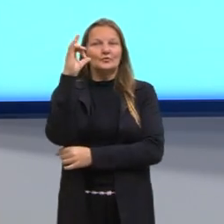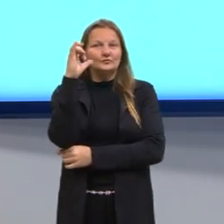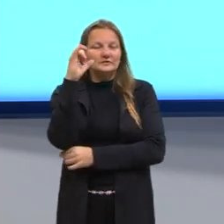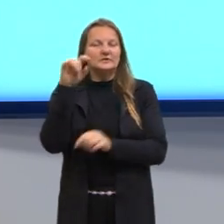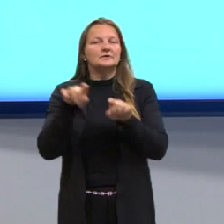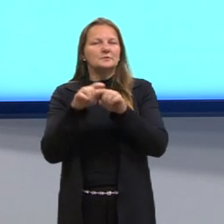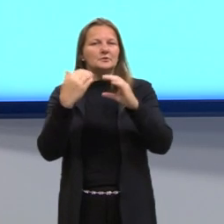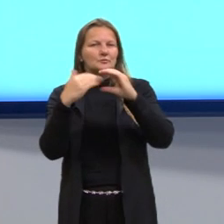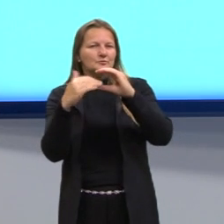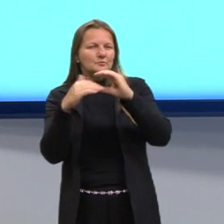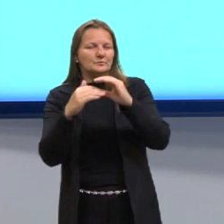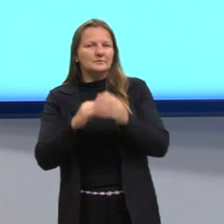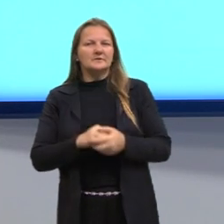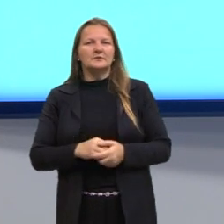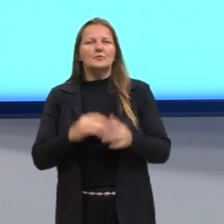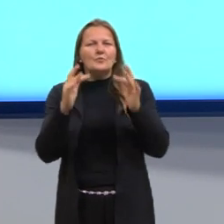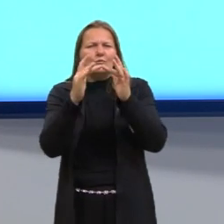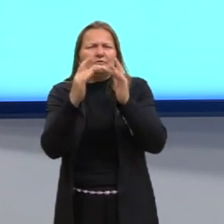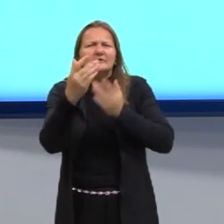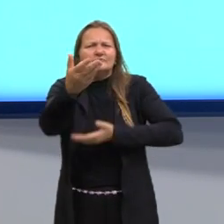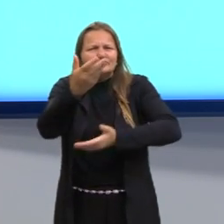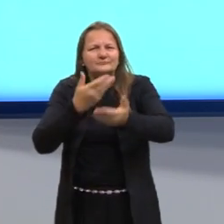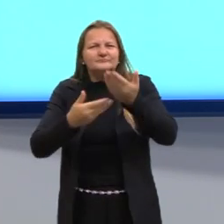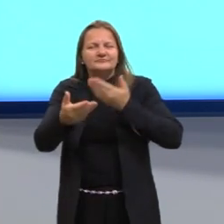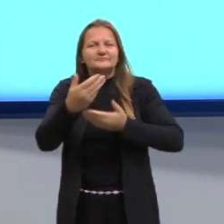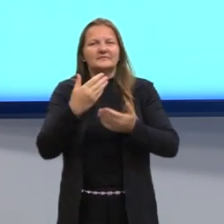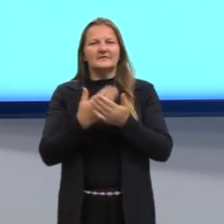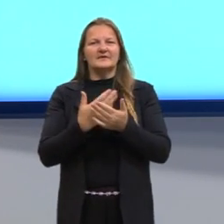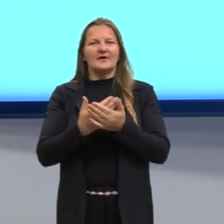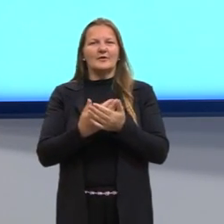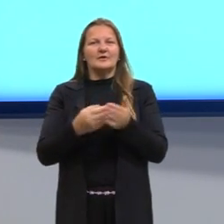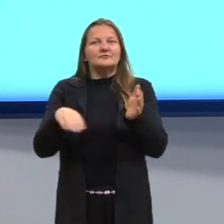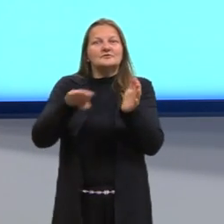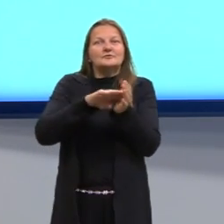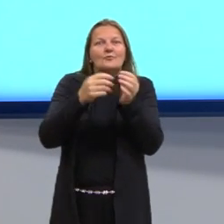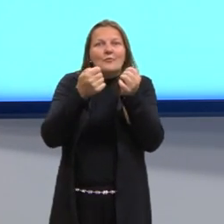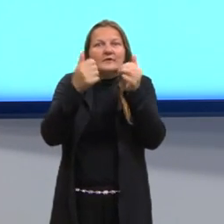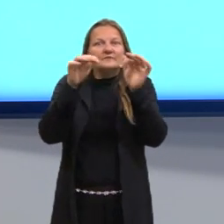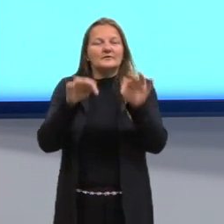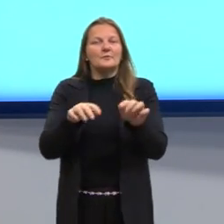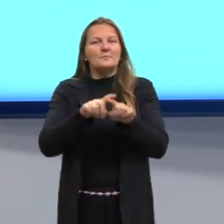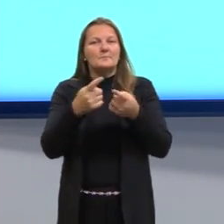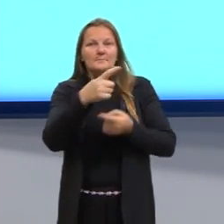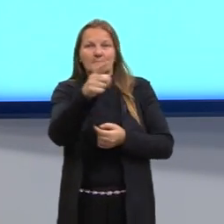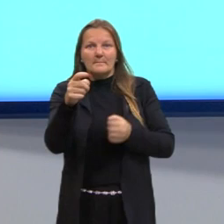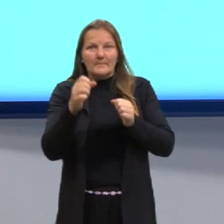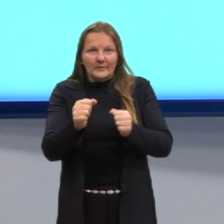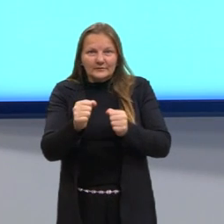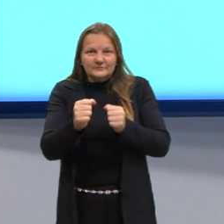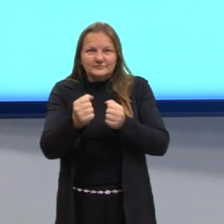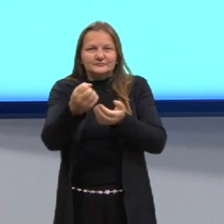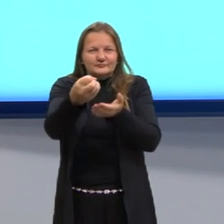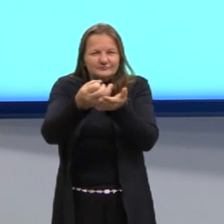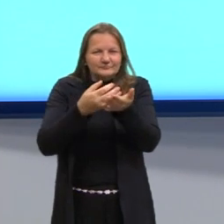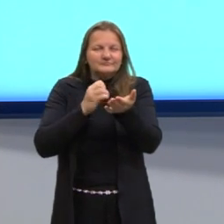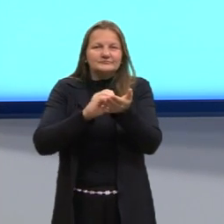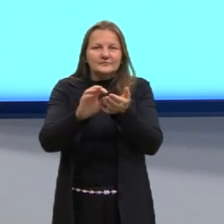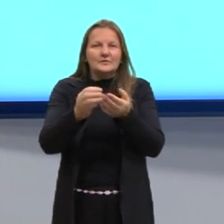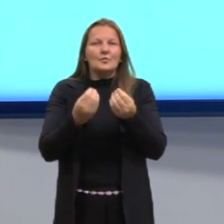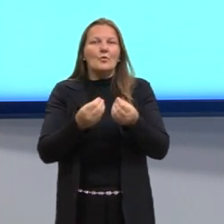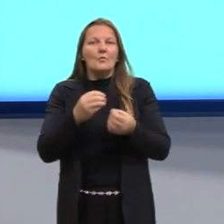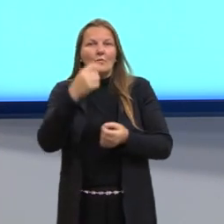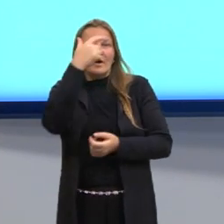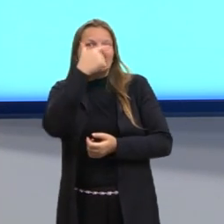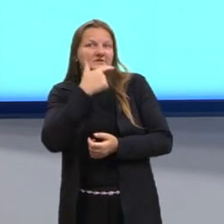-mail, entrem em contato. As aulas estão chegando ao fim, mas vocês podem ainda, né, mandar como vocês